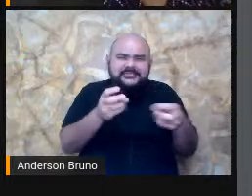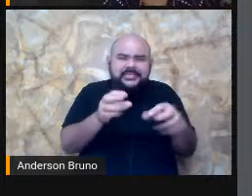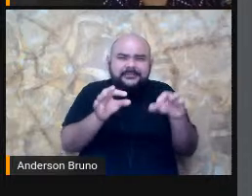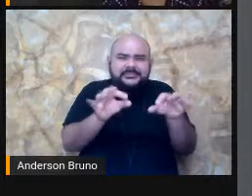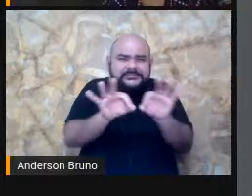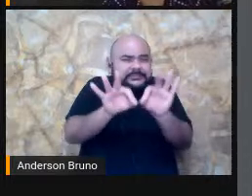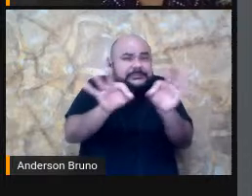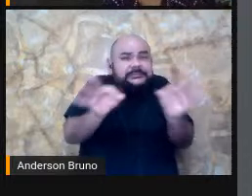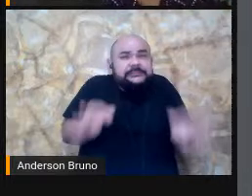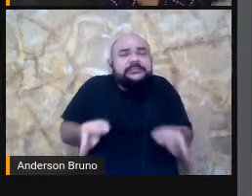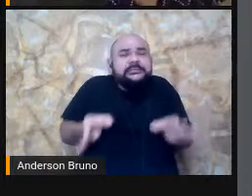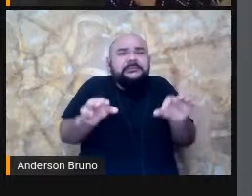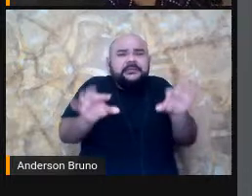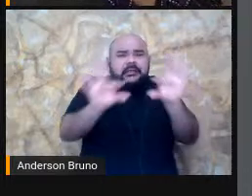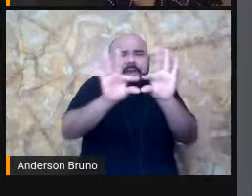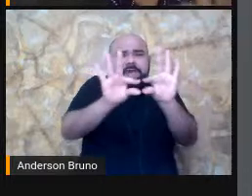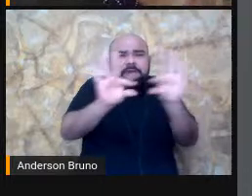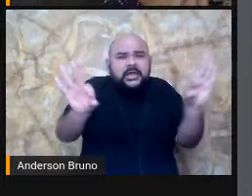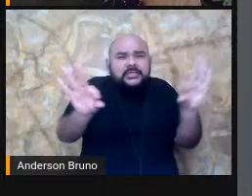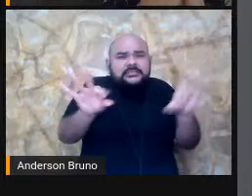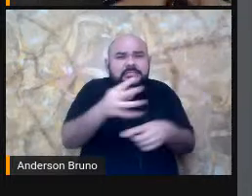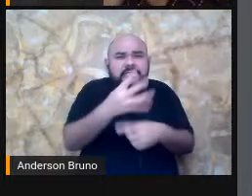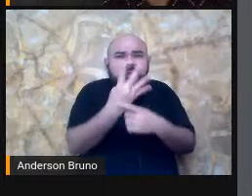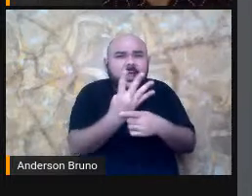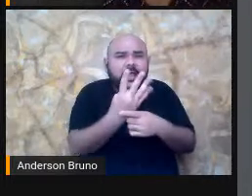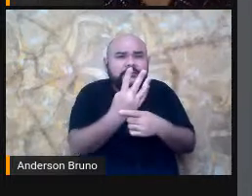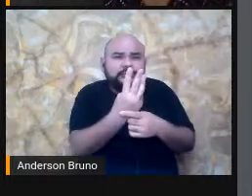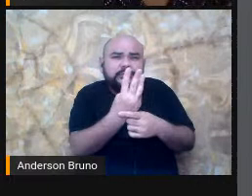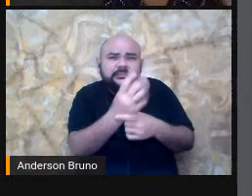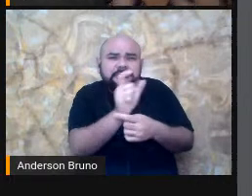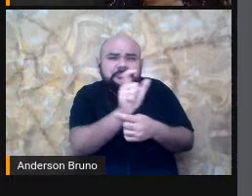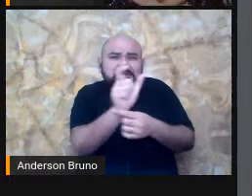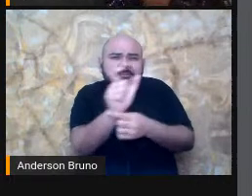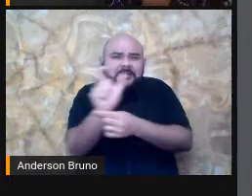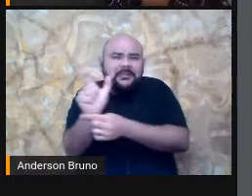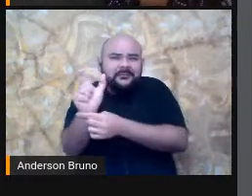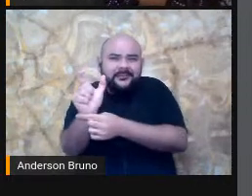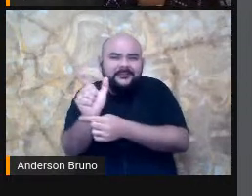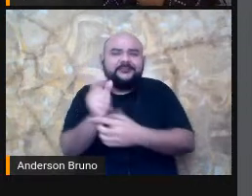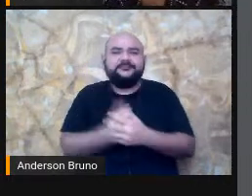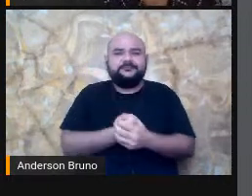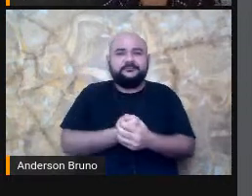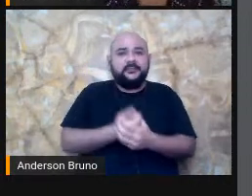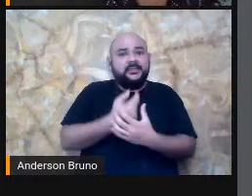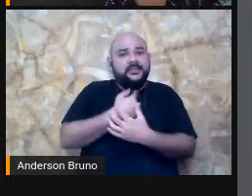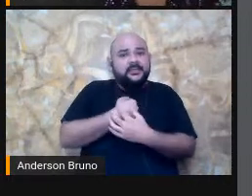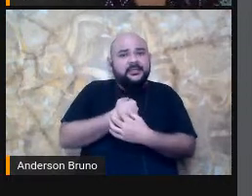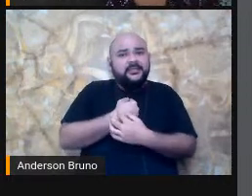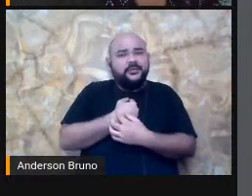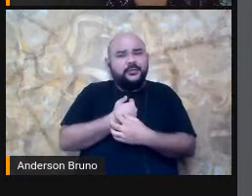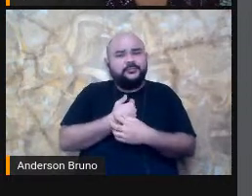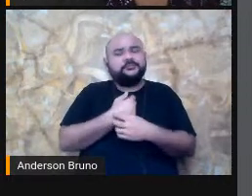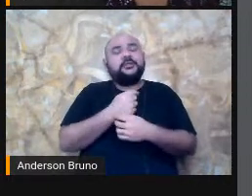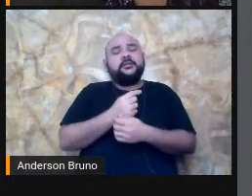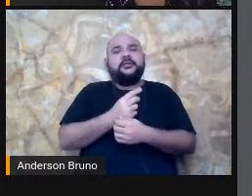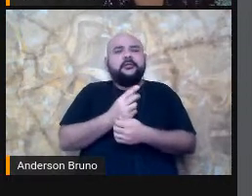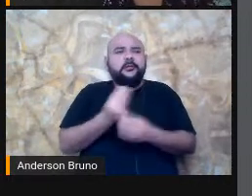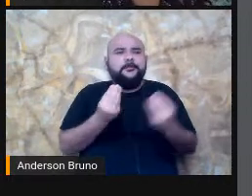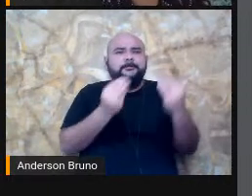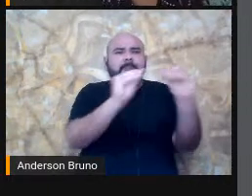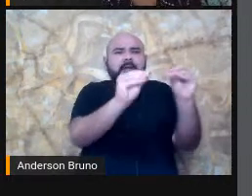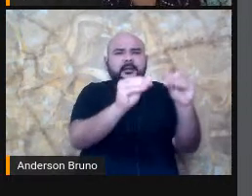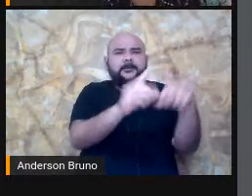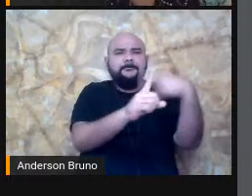Sistematicamente Né De forma Que eu vá Aumentando A extensão E os elementos Da sentença